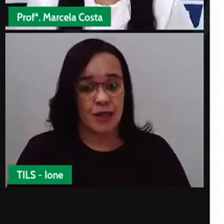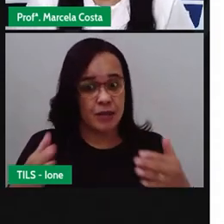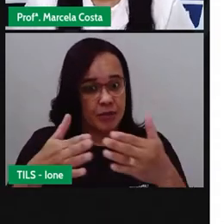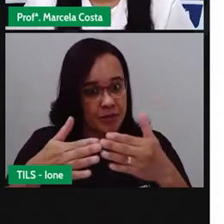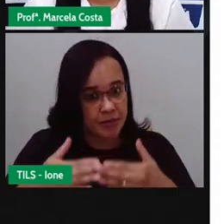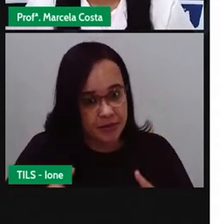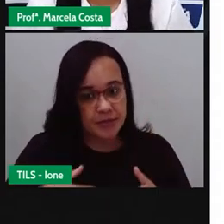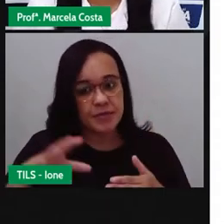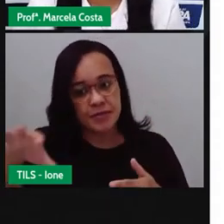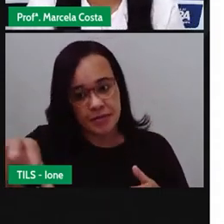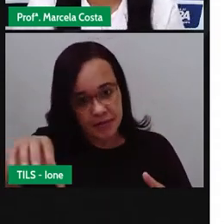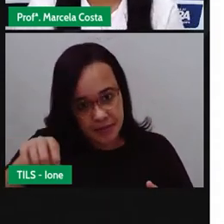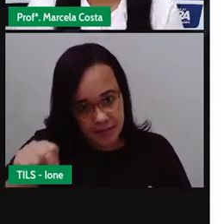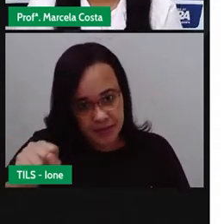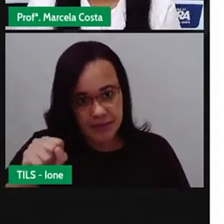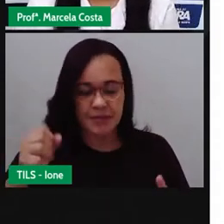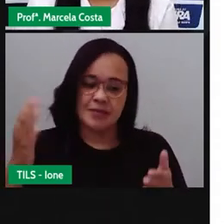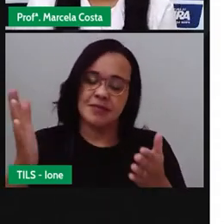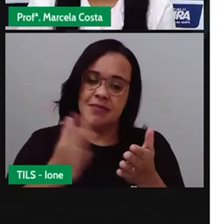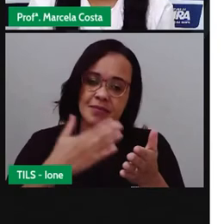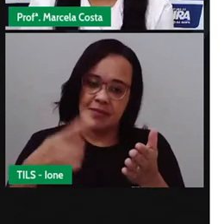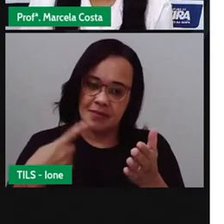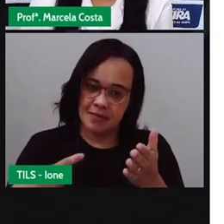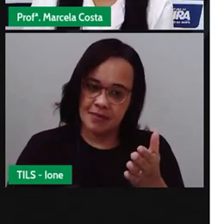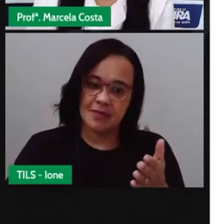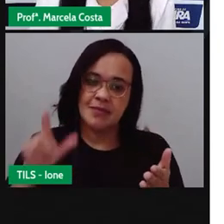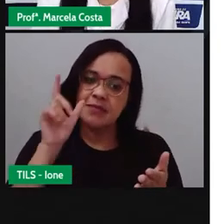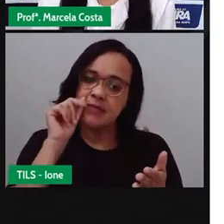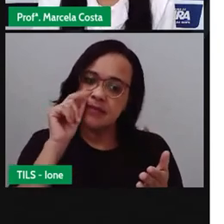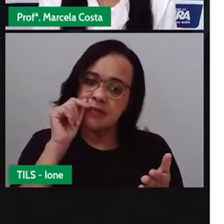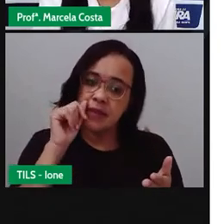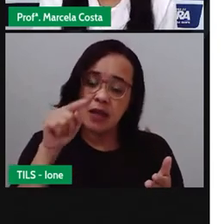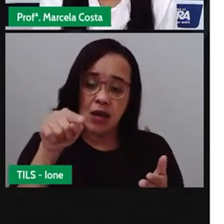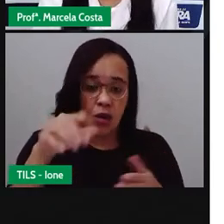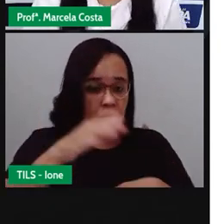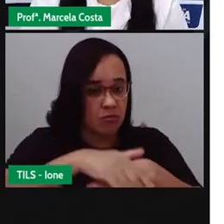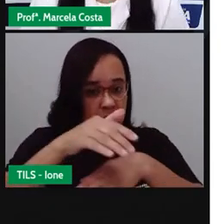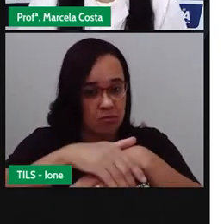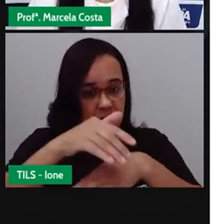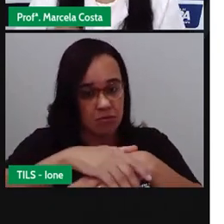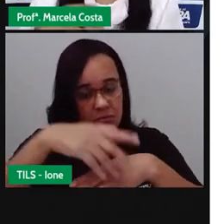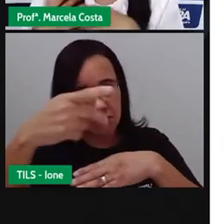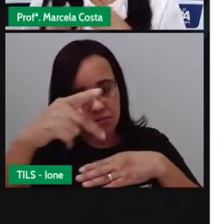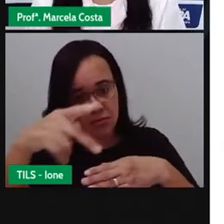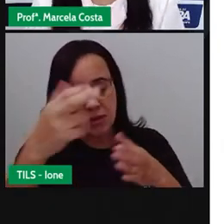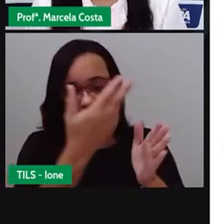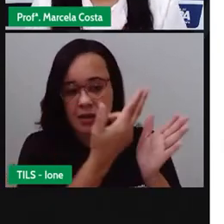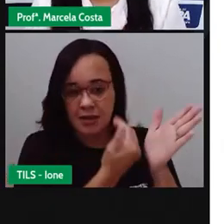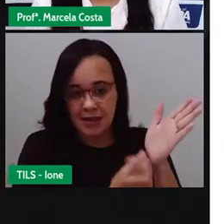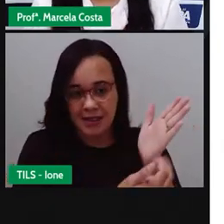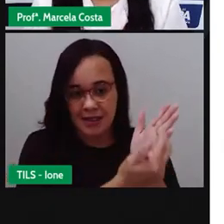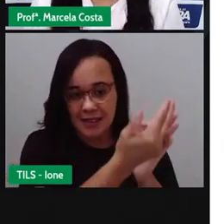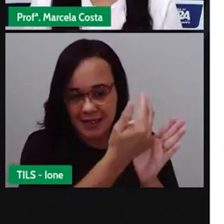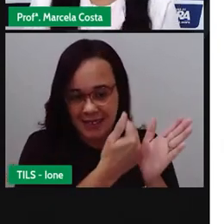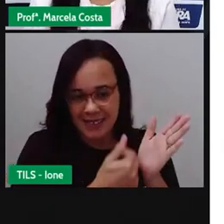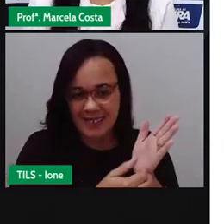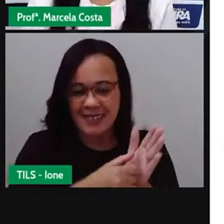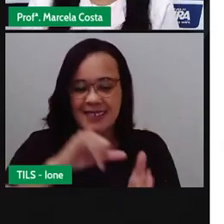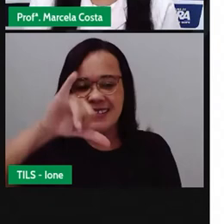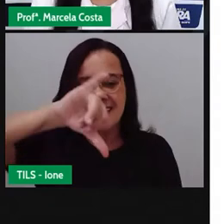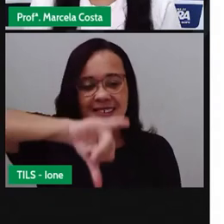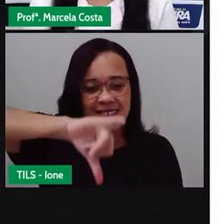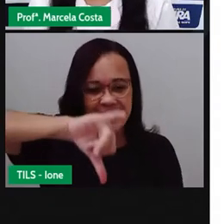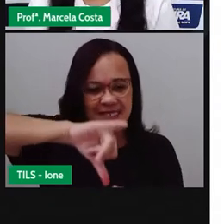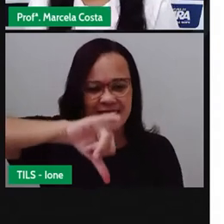para você pegar aí o seu cabelo, e desenhar o Centro de Abastecimento, a partir das suas percepções, das